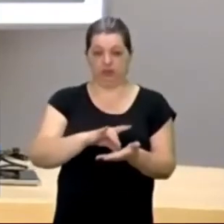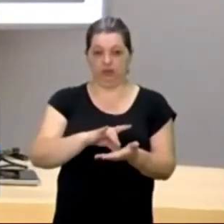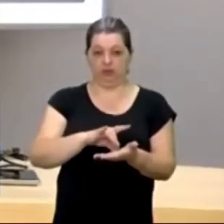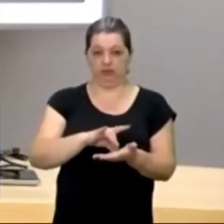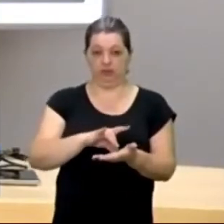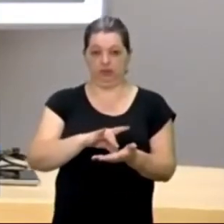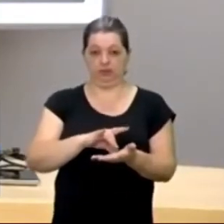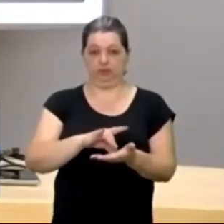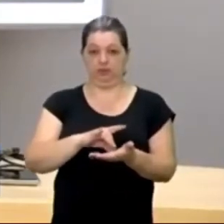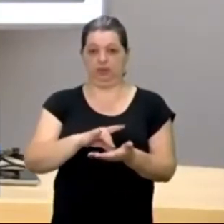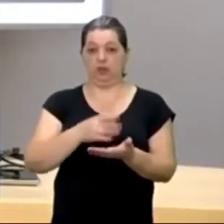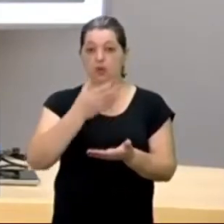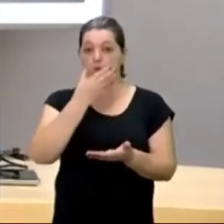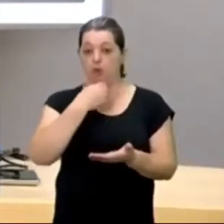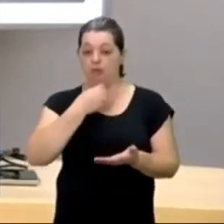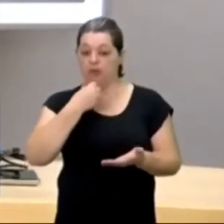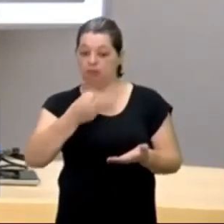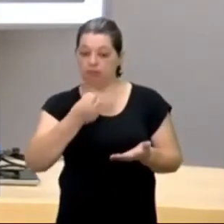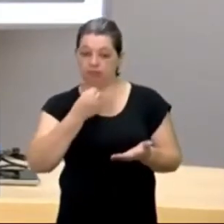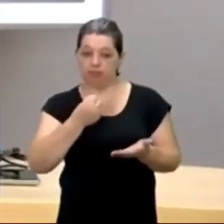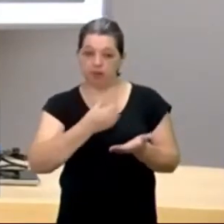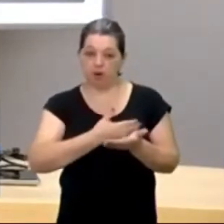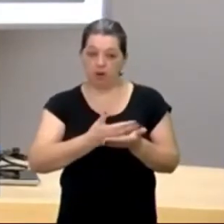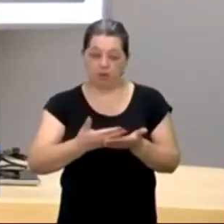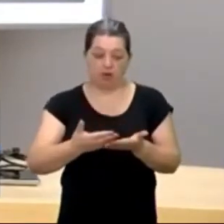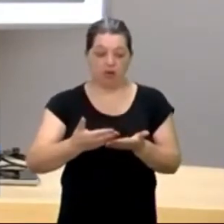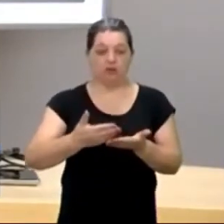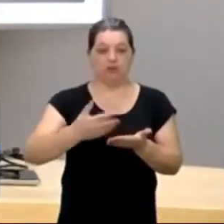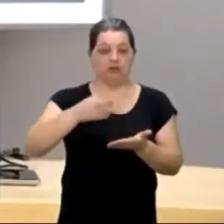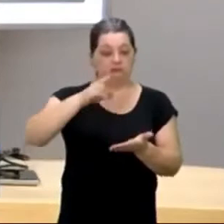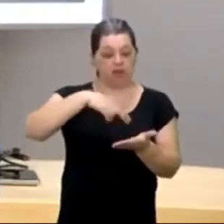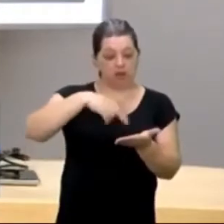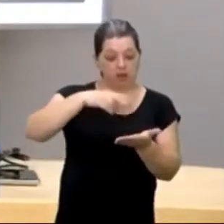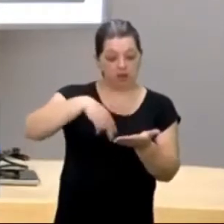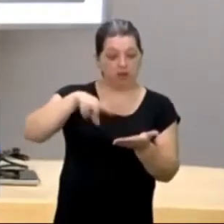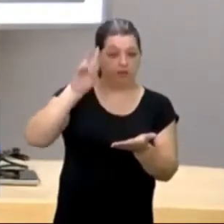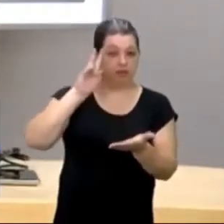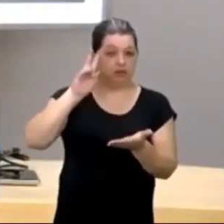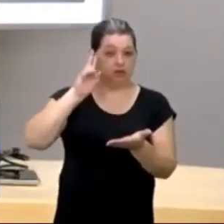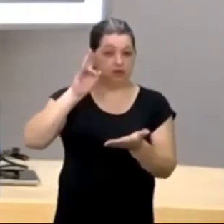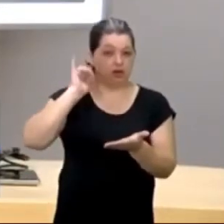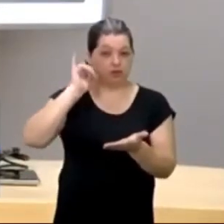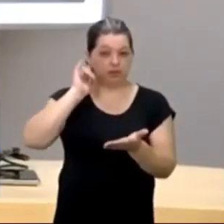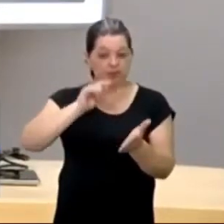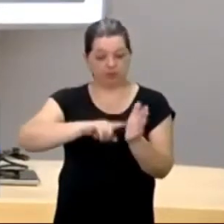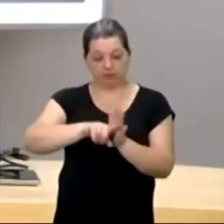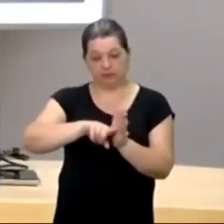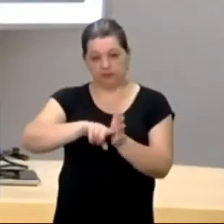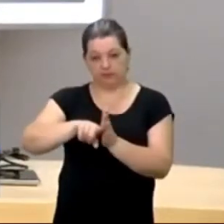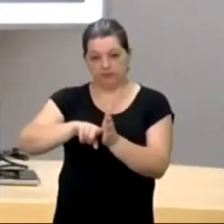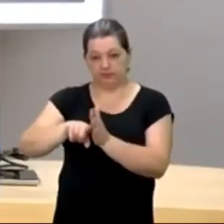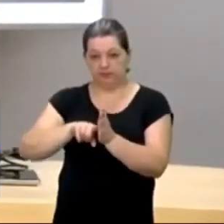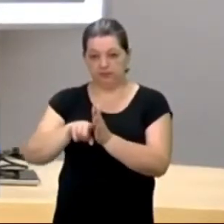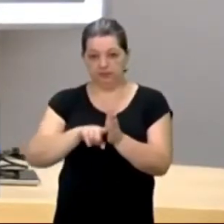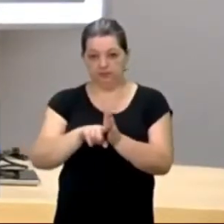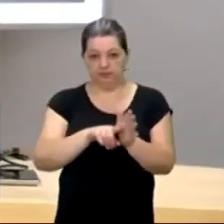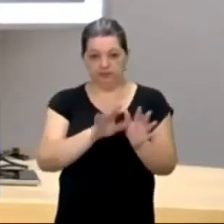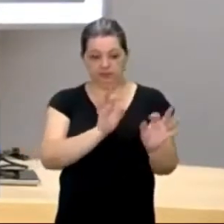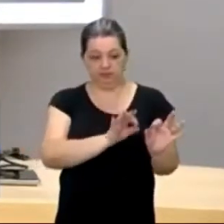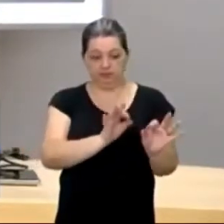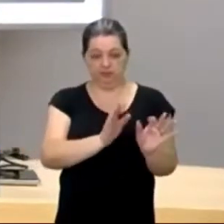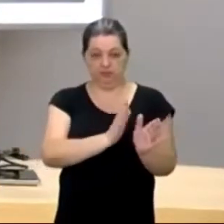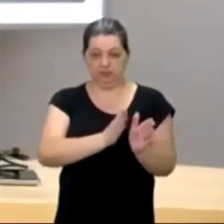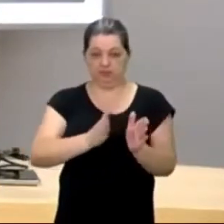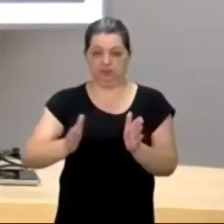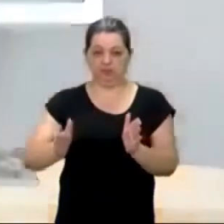livro, contando a história desse cara, um fato, que gera toda a investigação, aqui na tela, vamos lá, para ficar tudo organizadinho, anota aí,